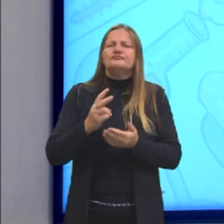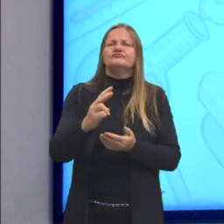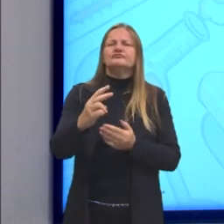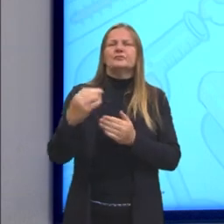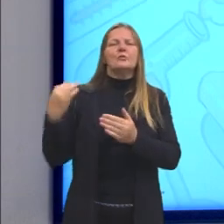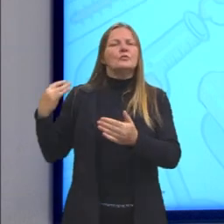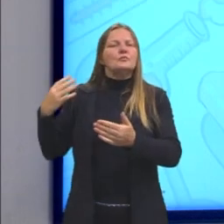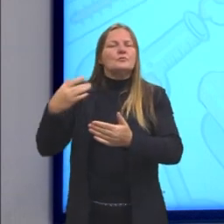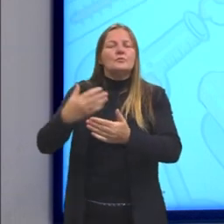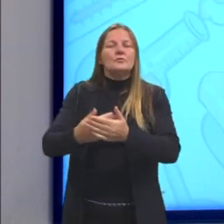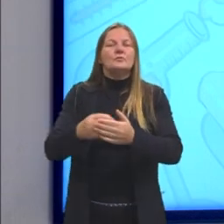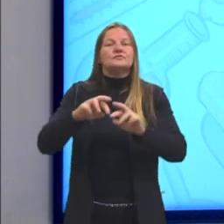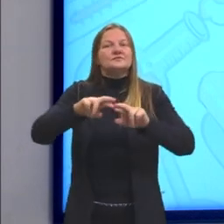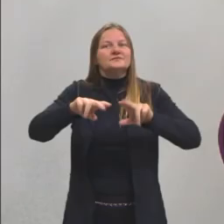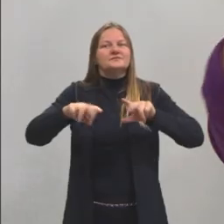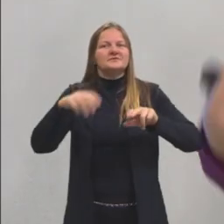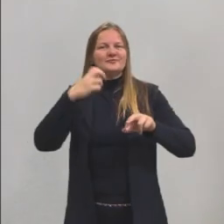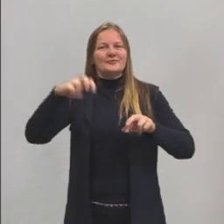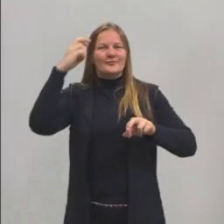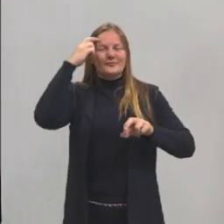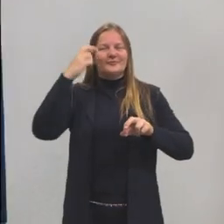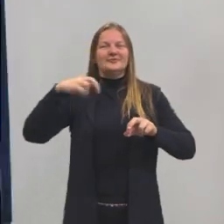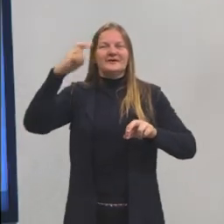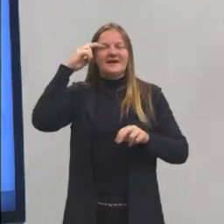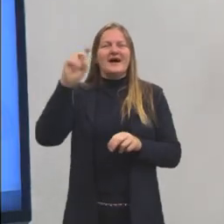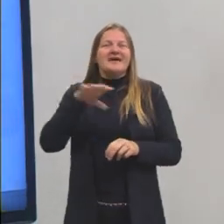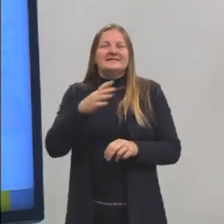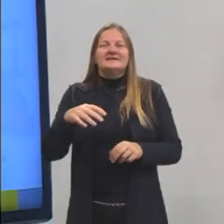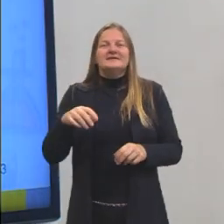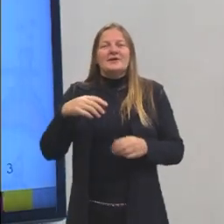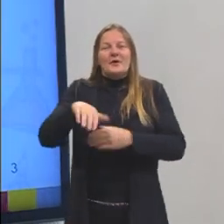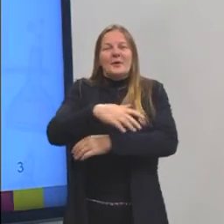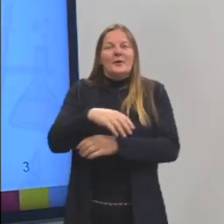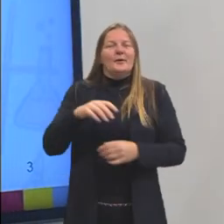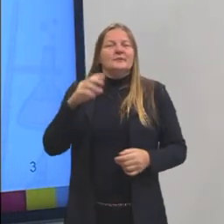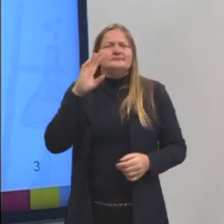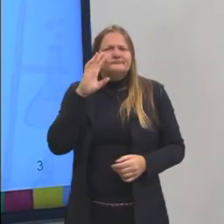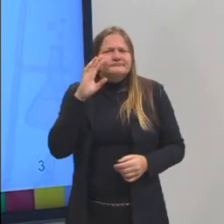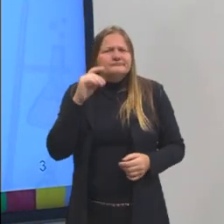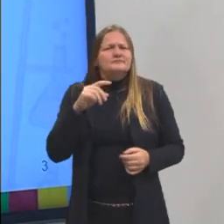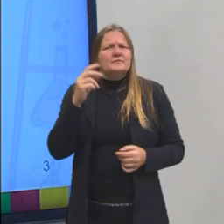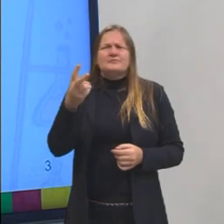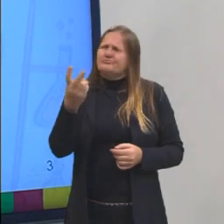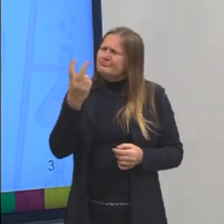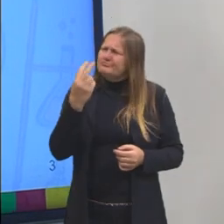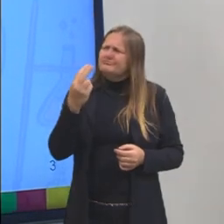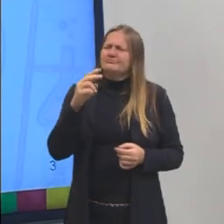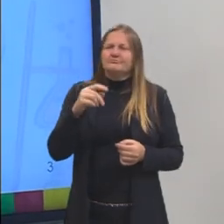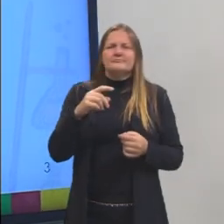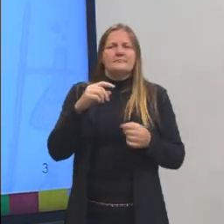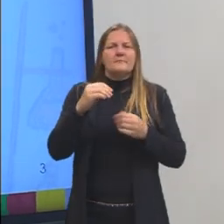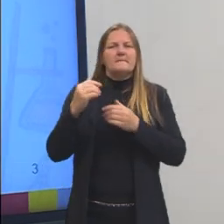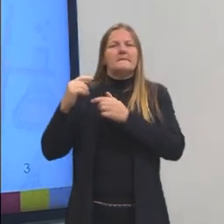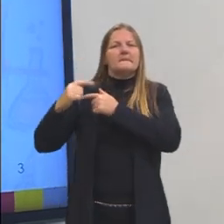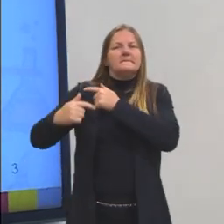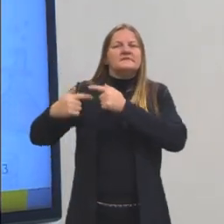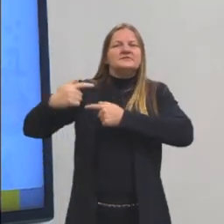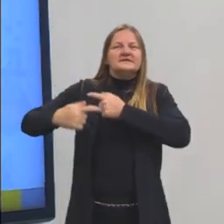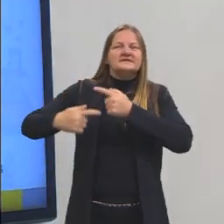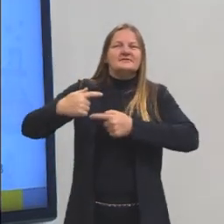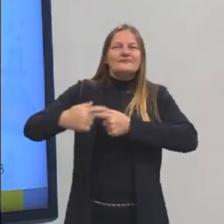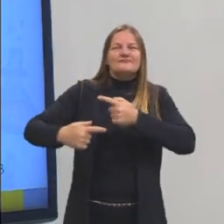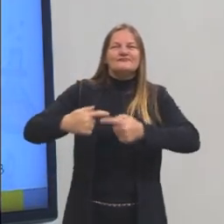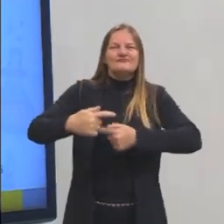em diferentes culturas. Então, todas aquelas coisas que a gente escuta falar, que passa de pai, de